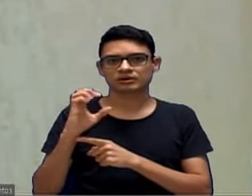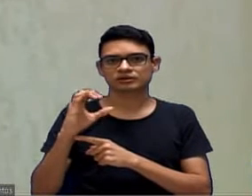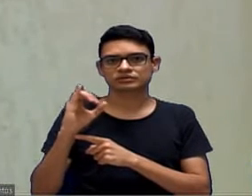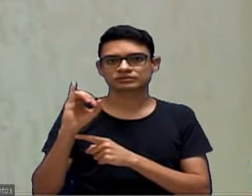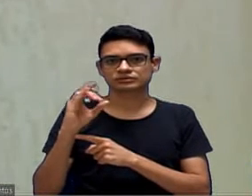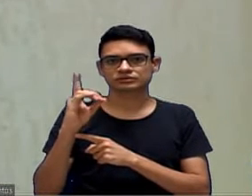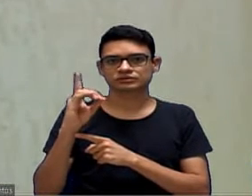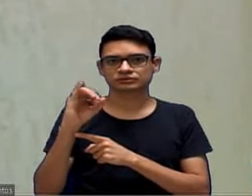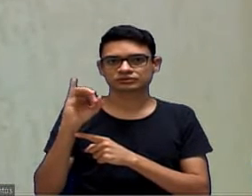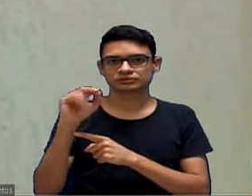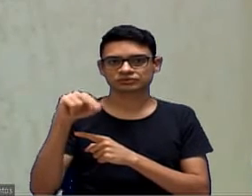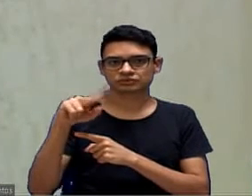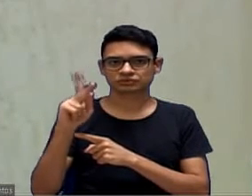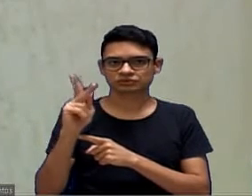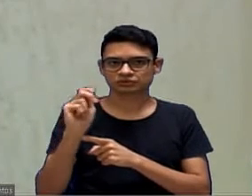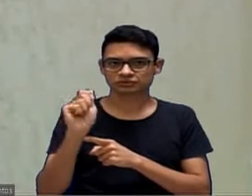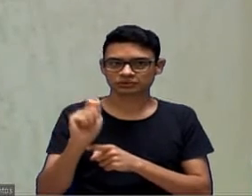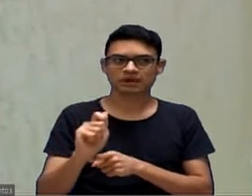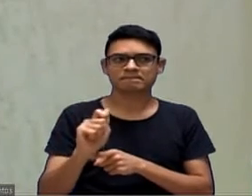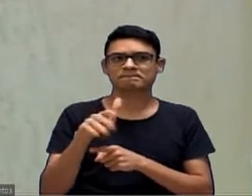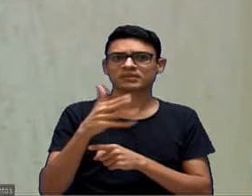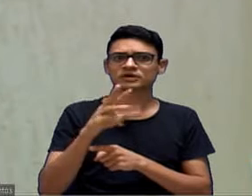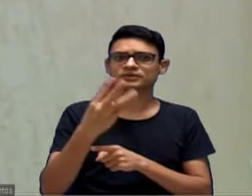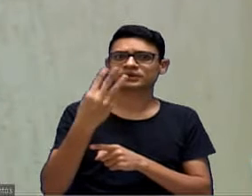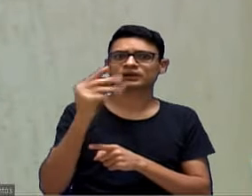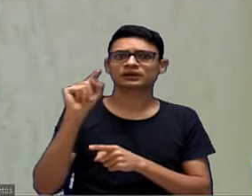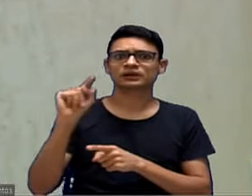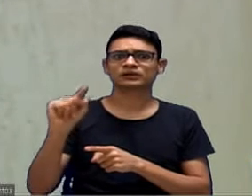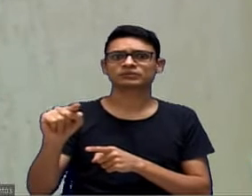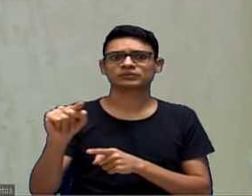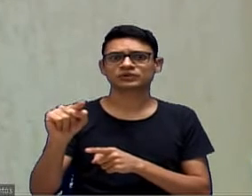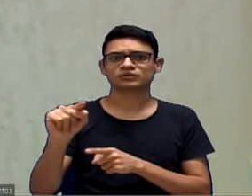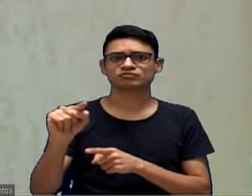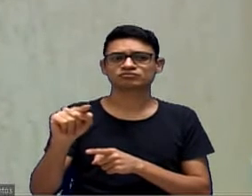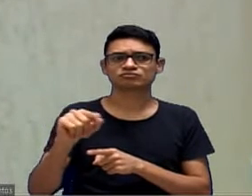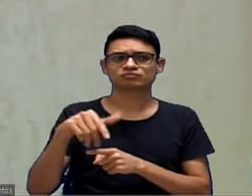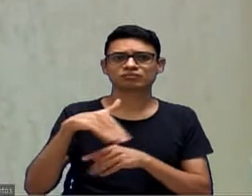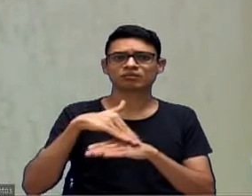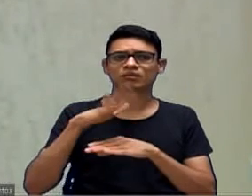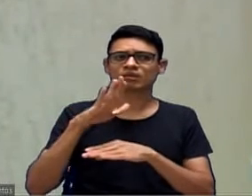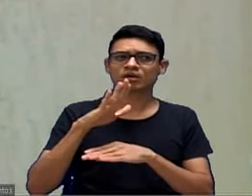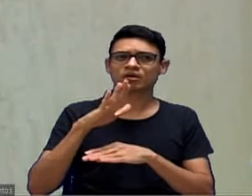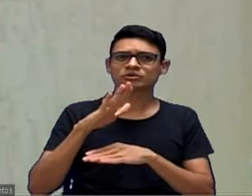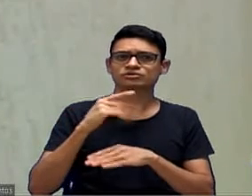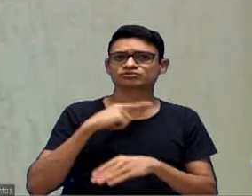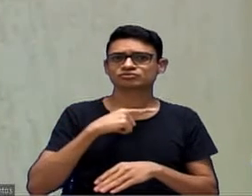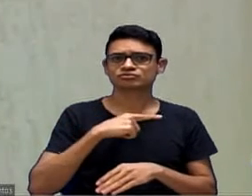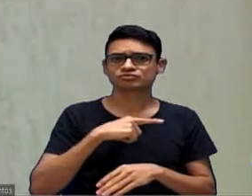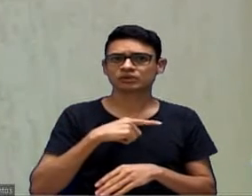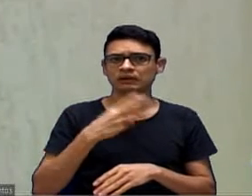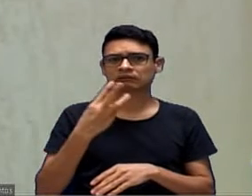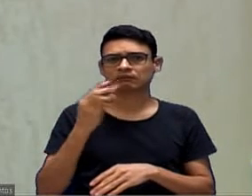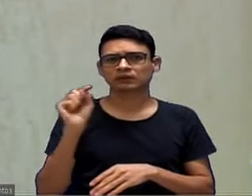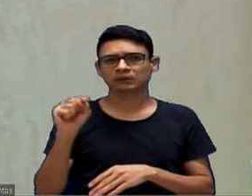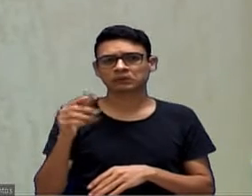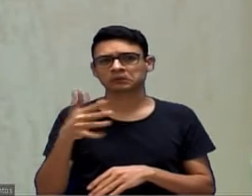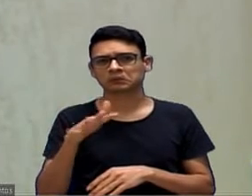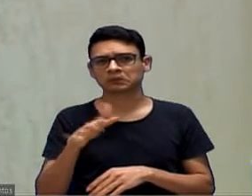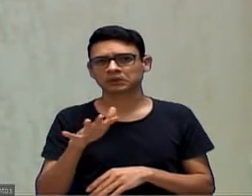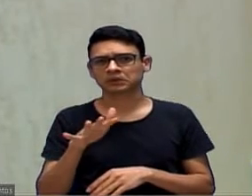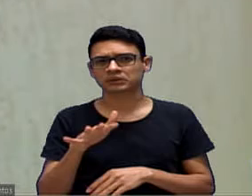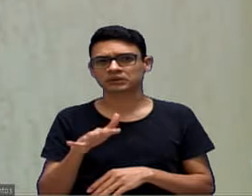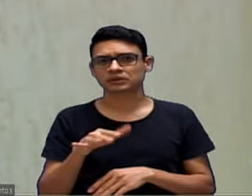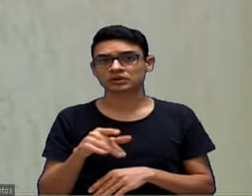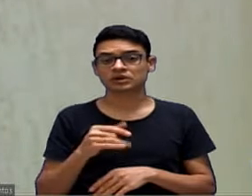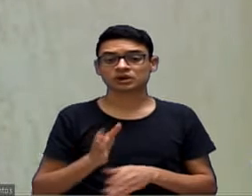sou, mas é mais de 3 mil unidades. E ninguém cobrou deles asfaltarem